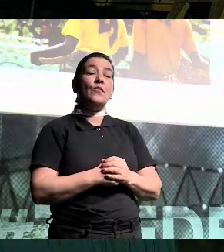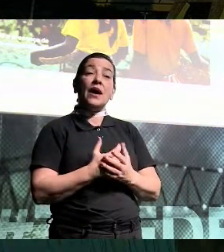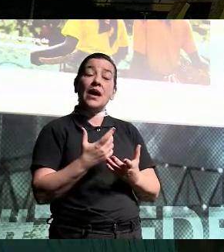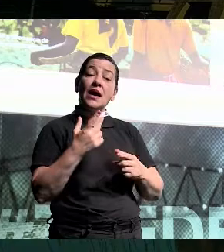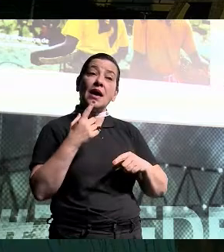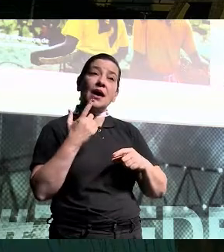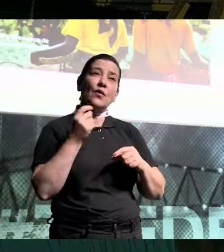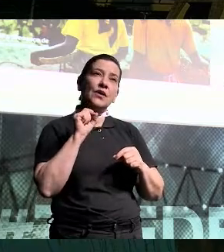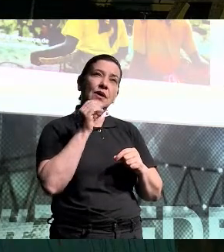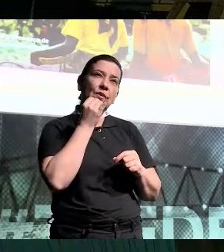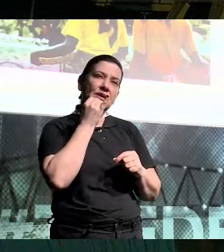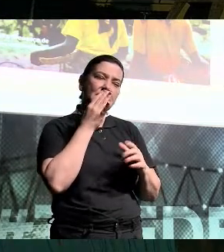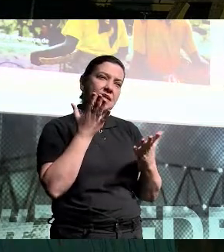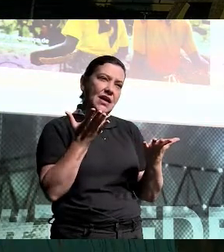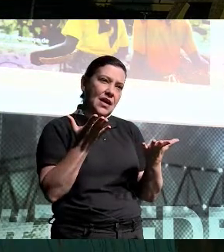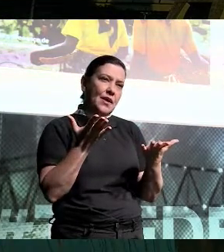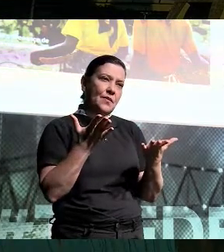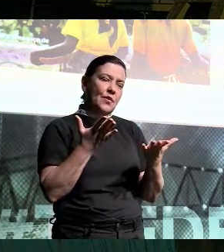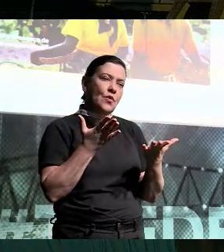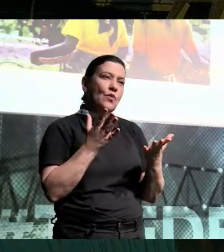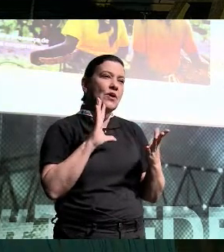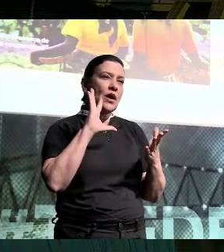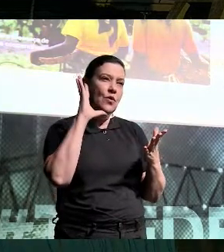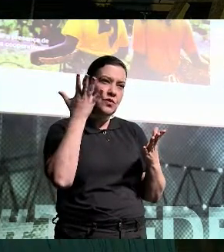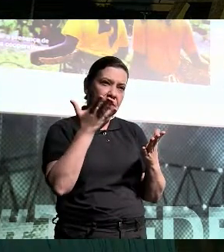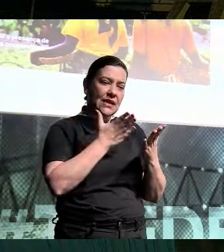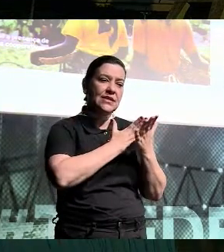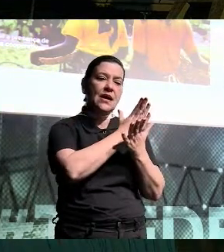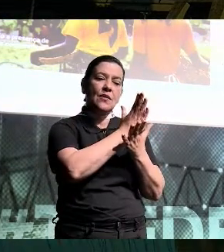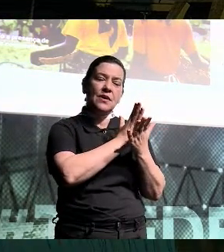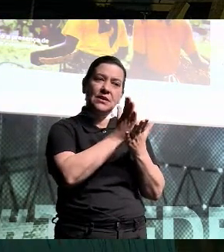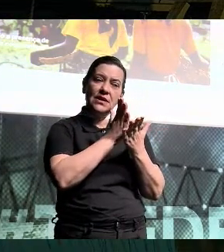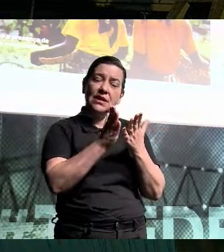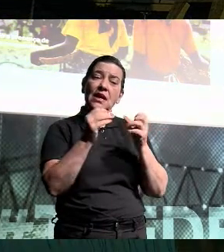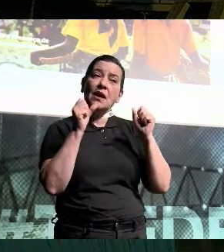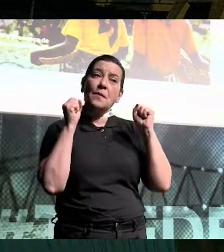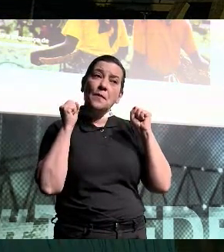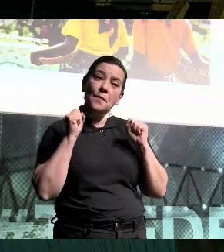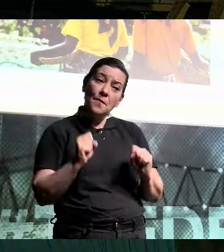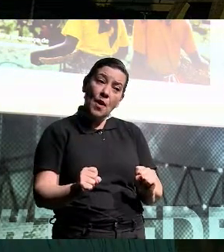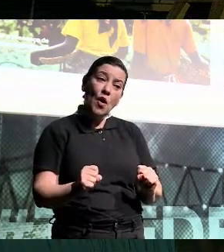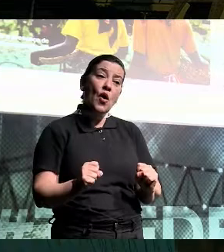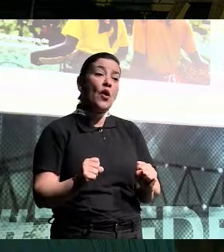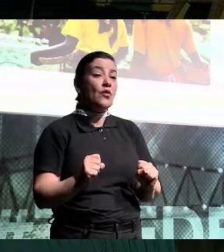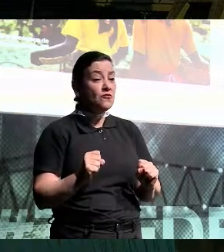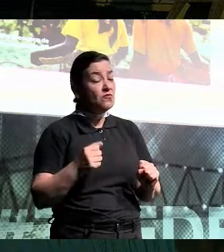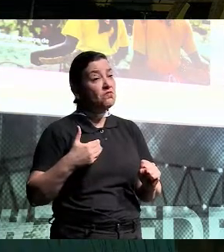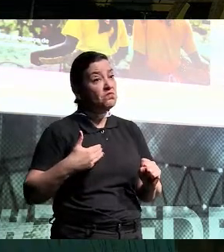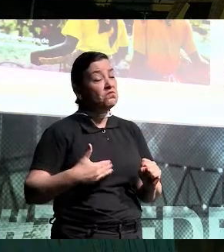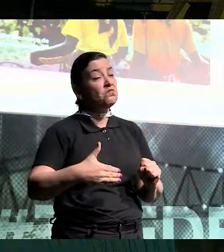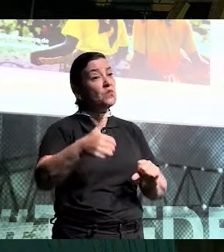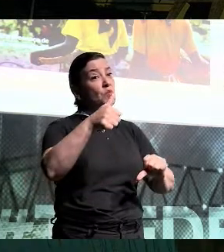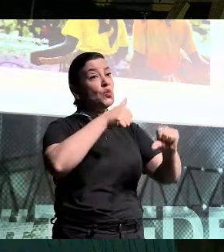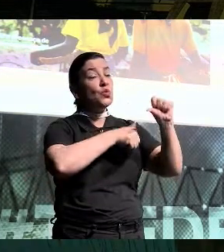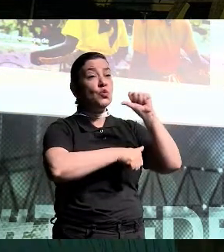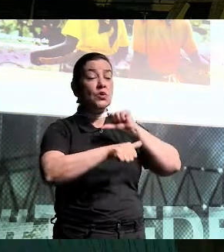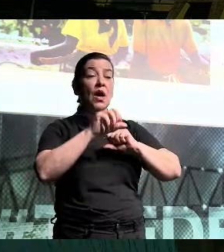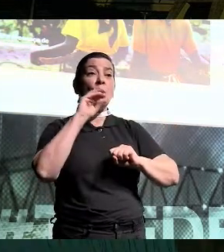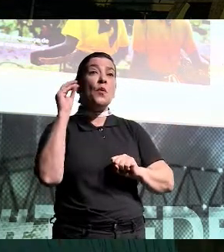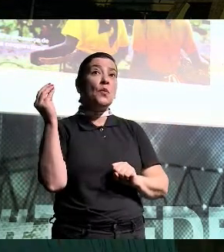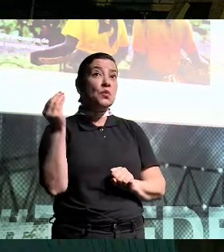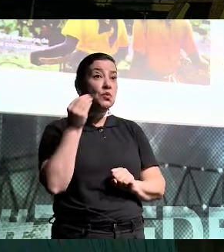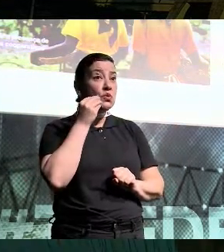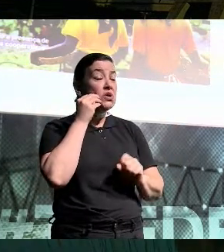não é óbvia para esse território. É uma trilha que pode ser uma grande virada de chave, uma oportunidade